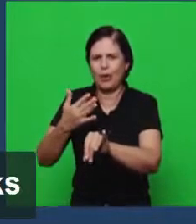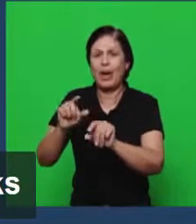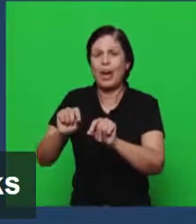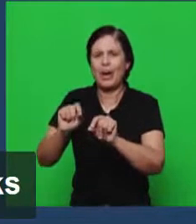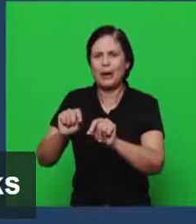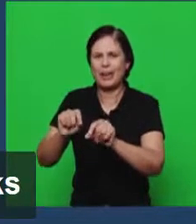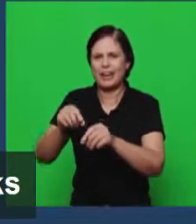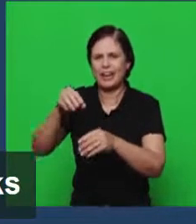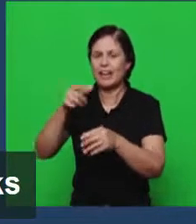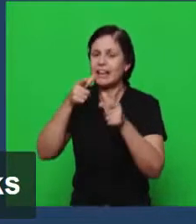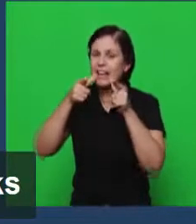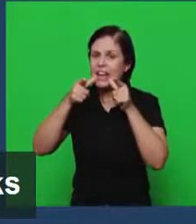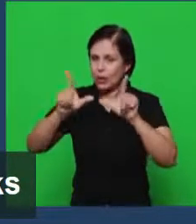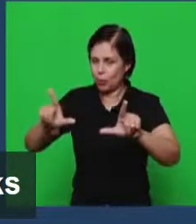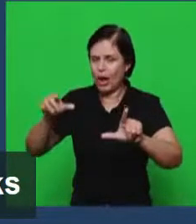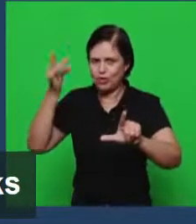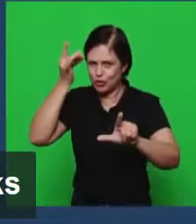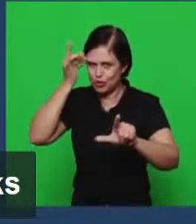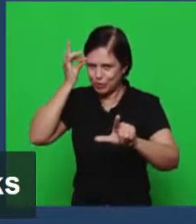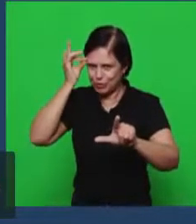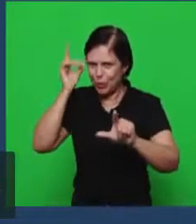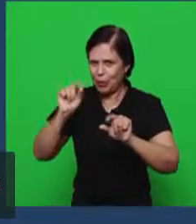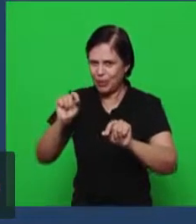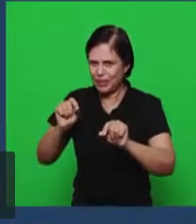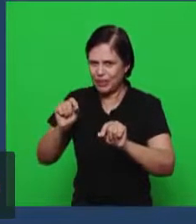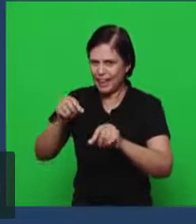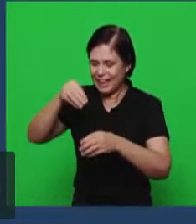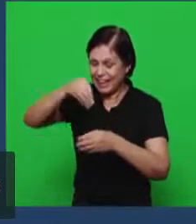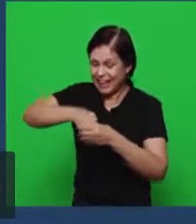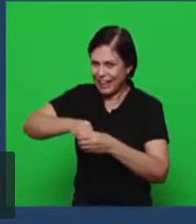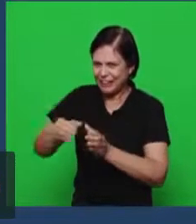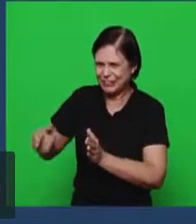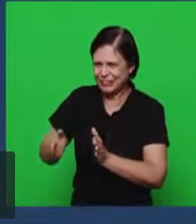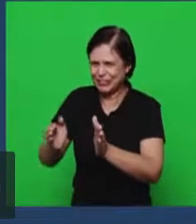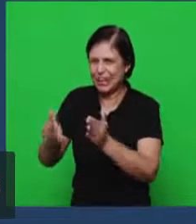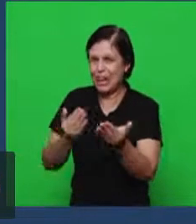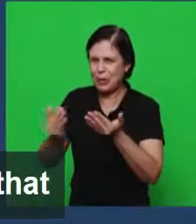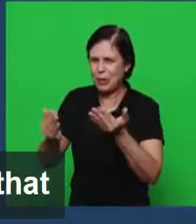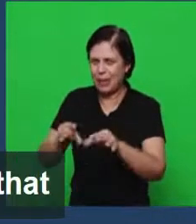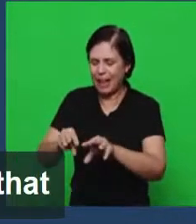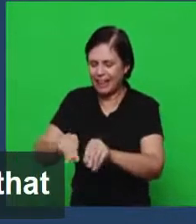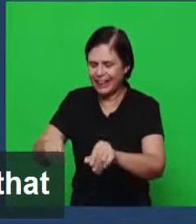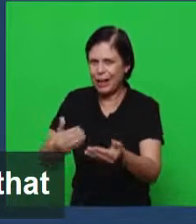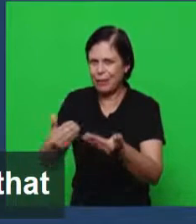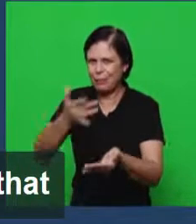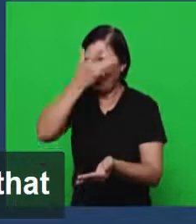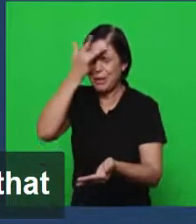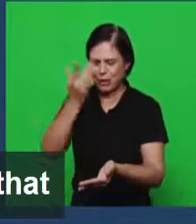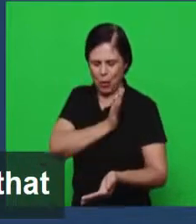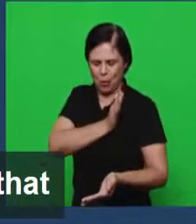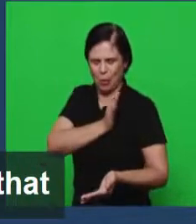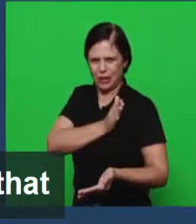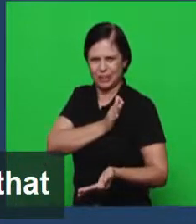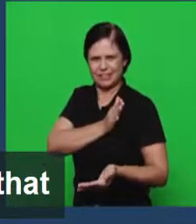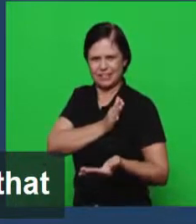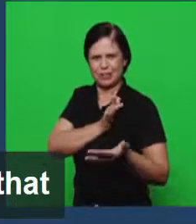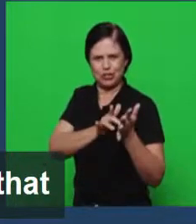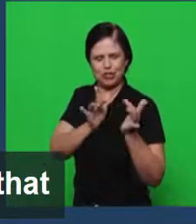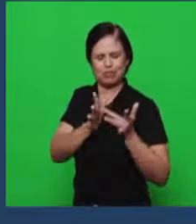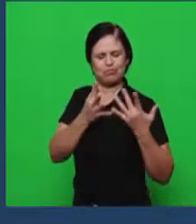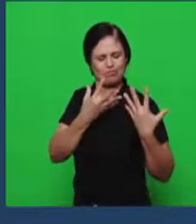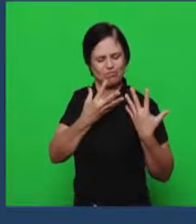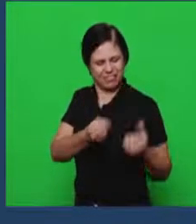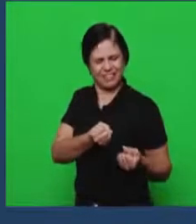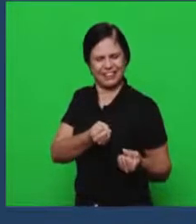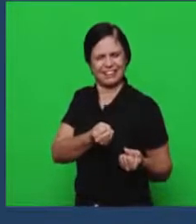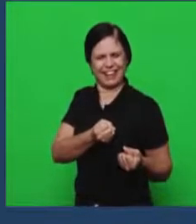no caminho na linguagem espiritual aqui é aquela que anda no caminho aquele que está em Jesus porque o caminho é Jesus é a